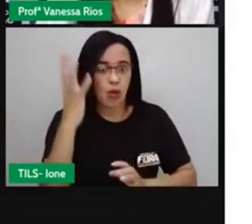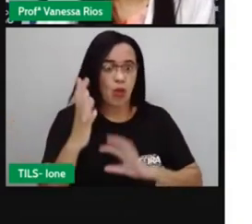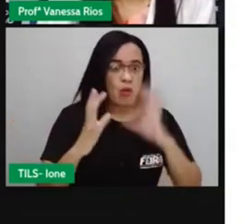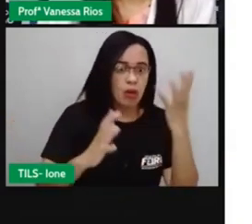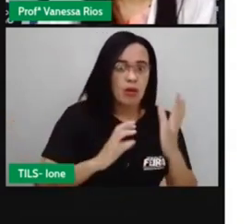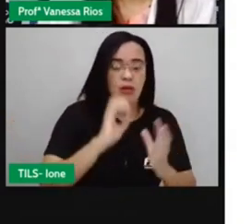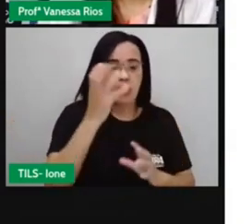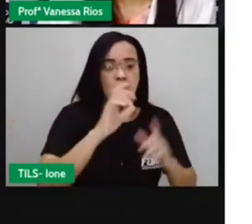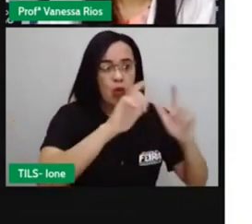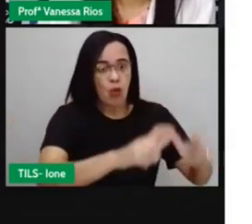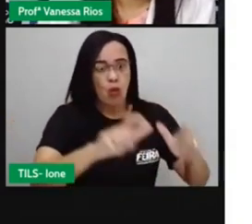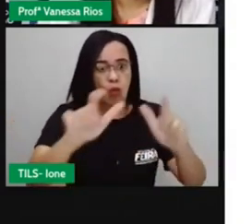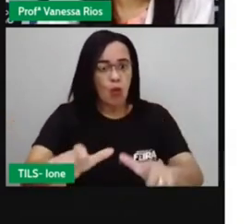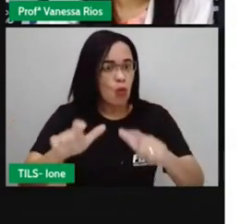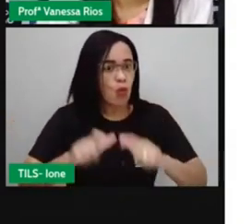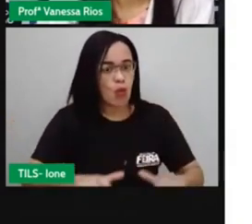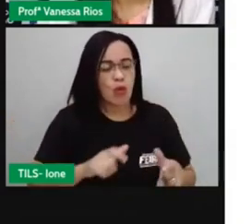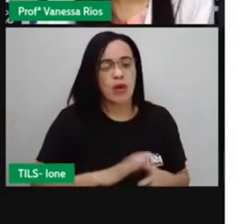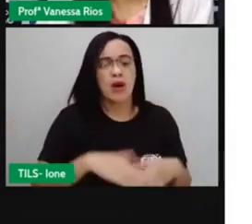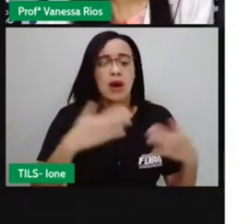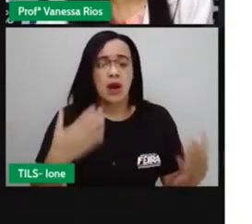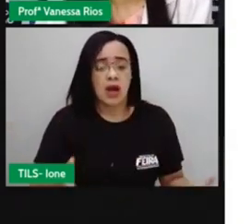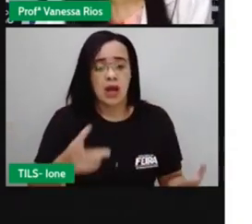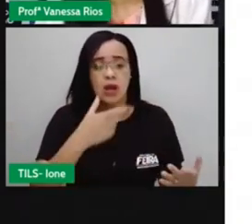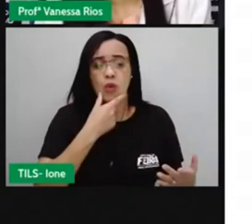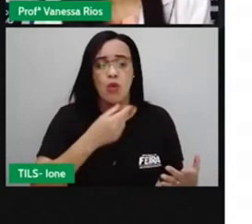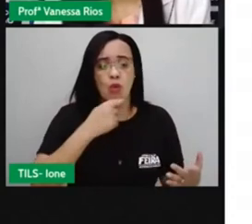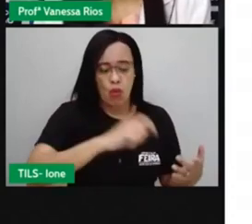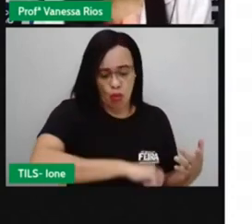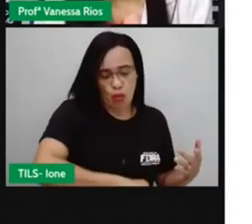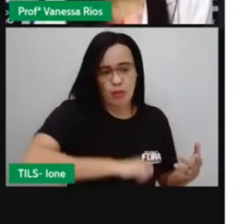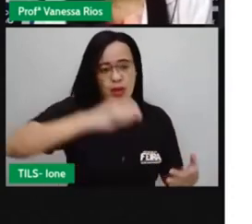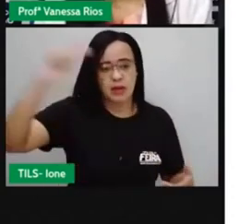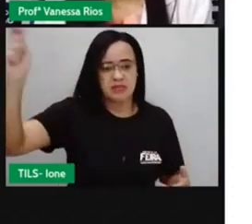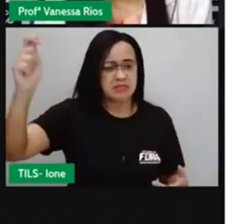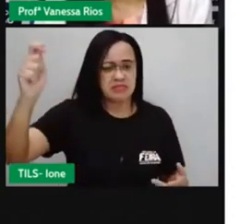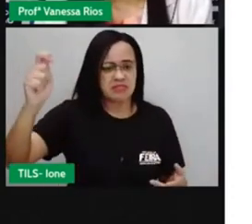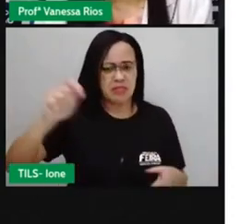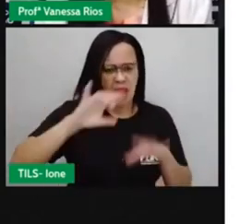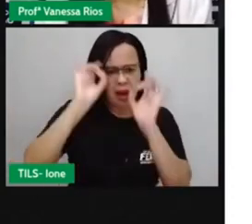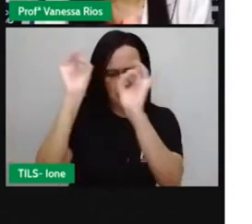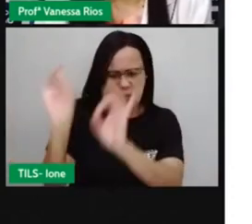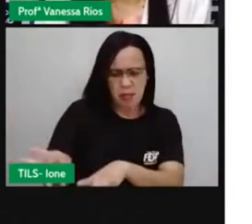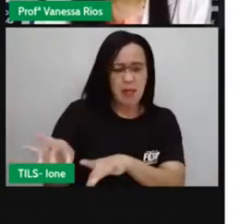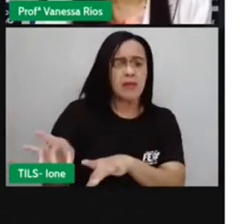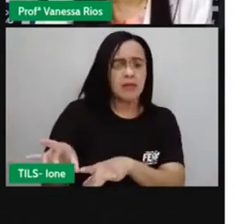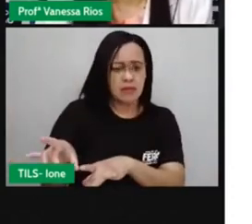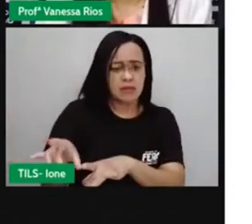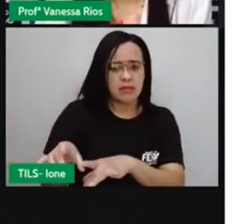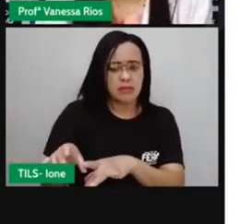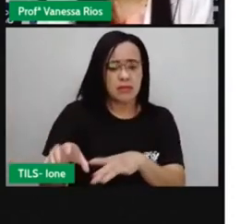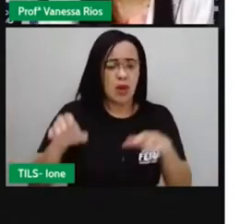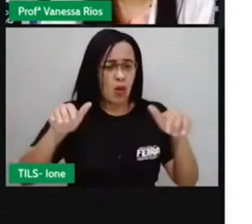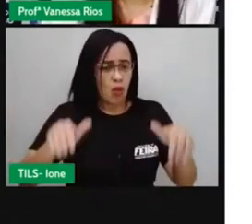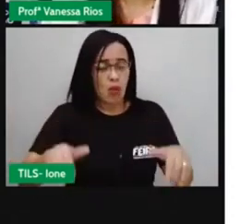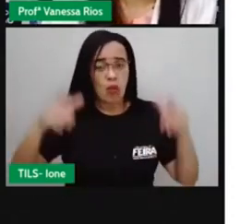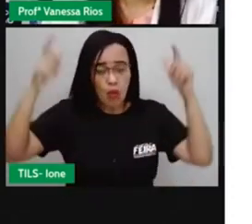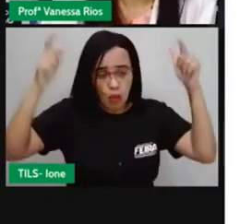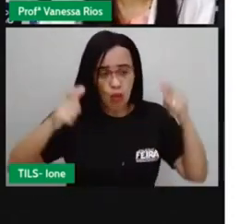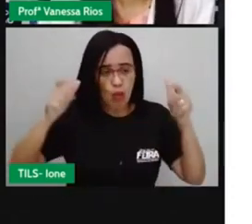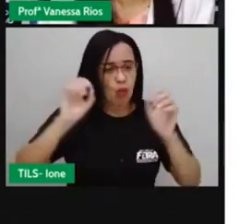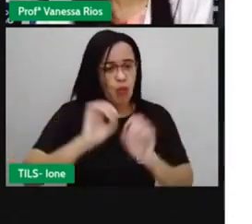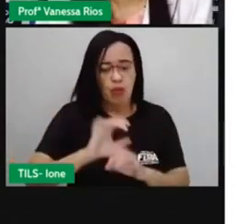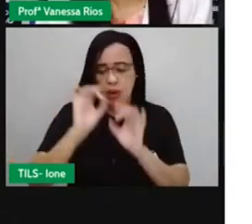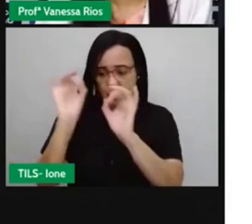aí abdicou do trono e foi embora para Portugal. Então, ele não quis ir lá